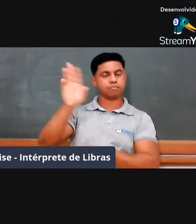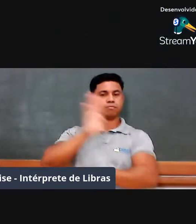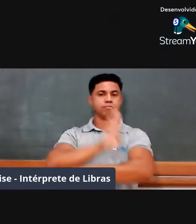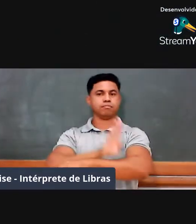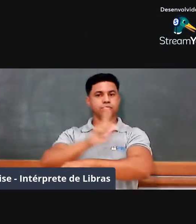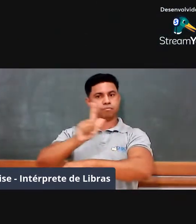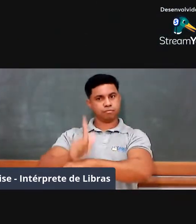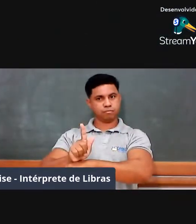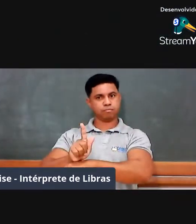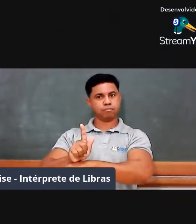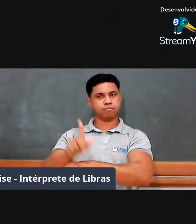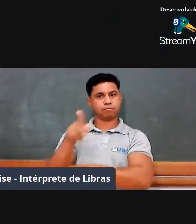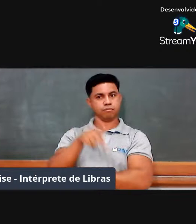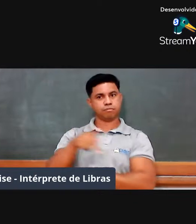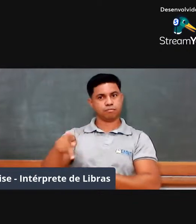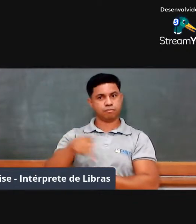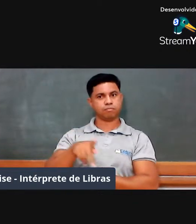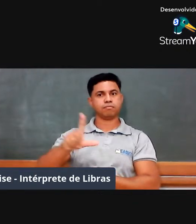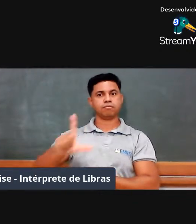Professora Luciene.